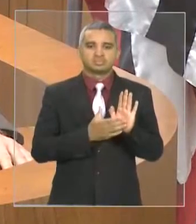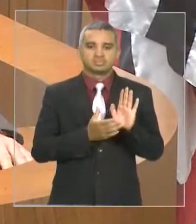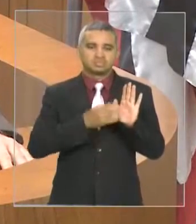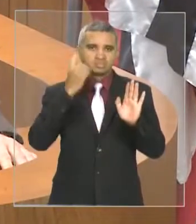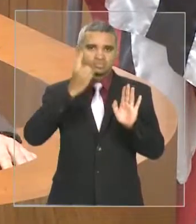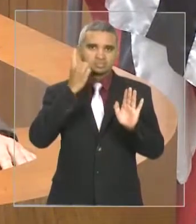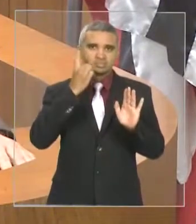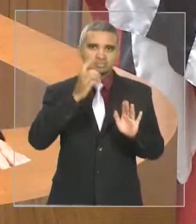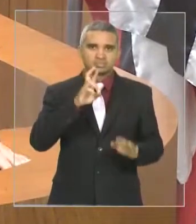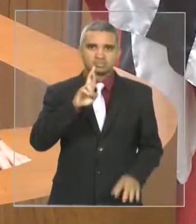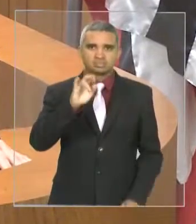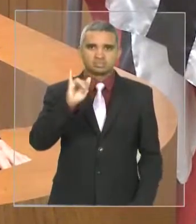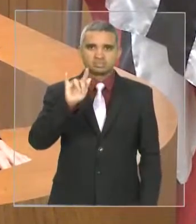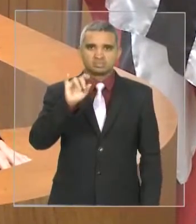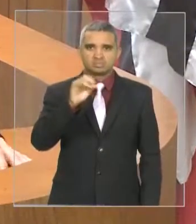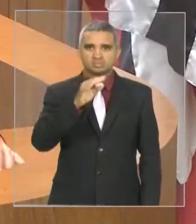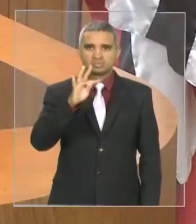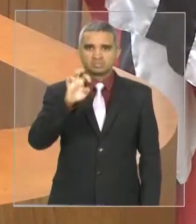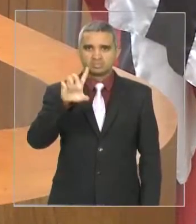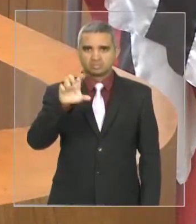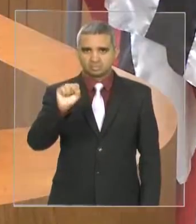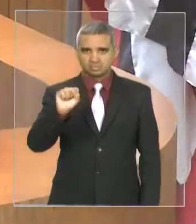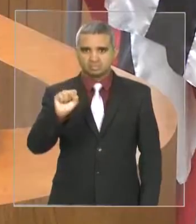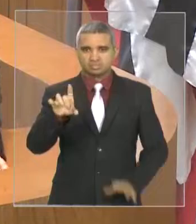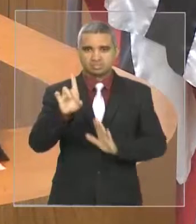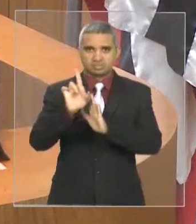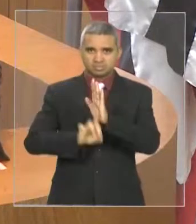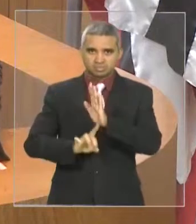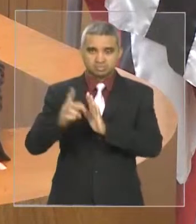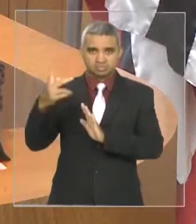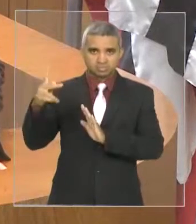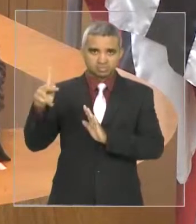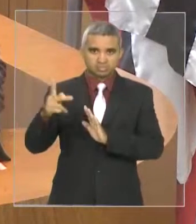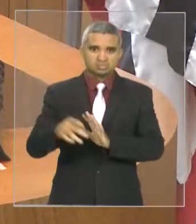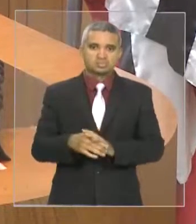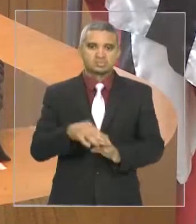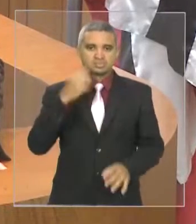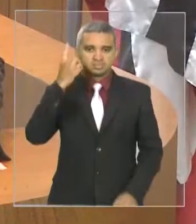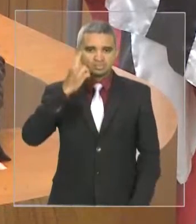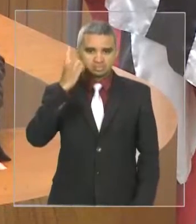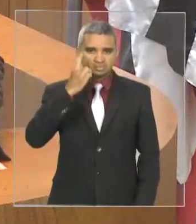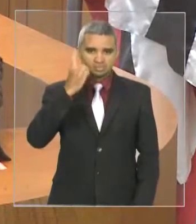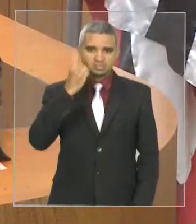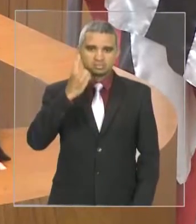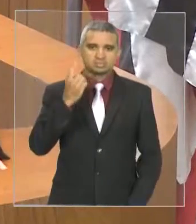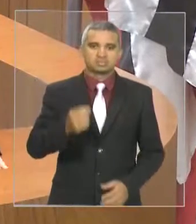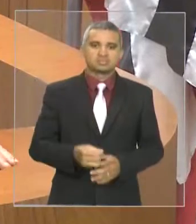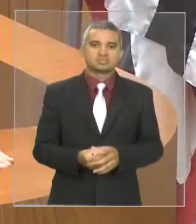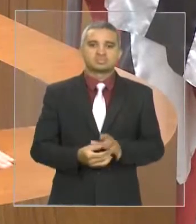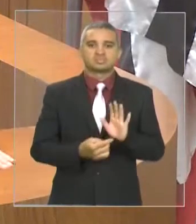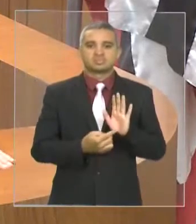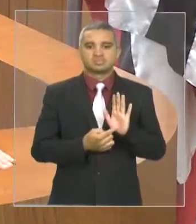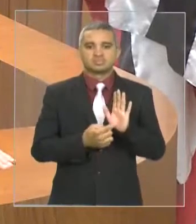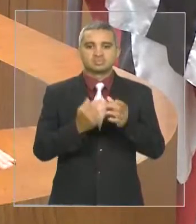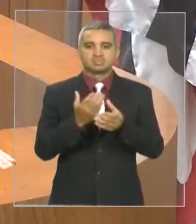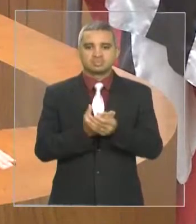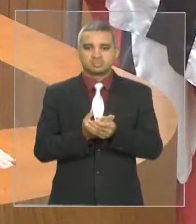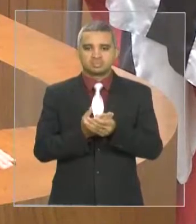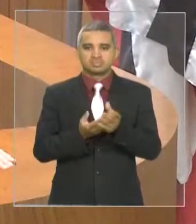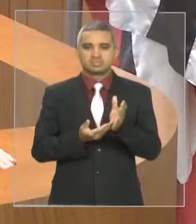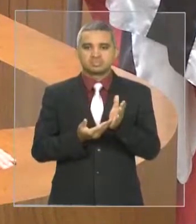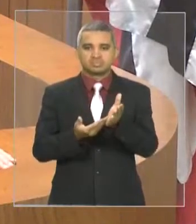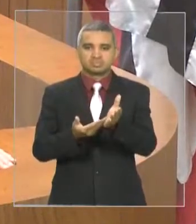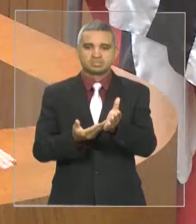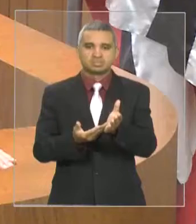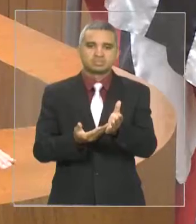deputado Rigo Teles, exercendo seu direito legítimo, enquanto deputado, apresentou a